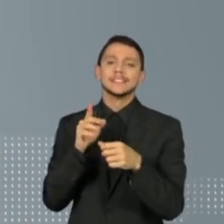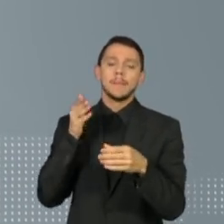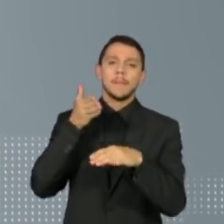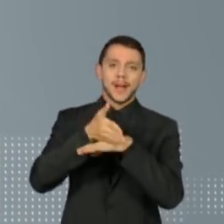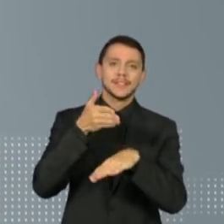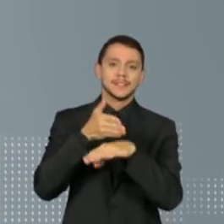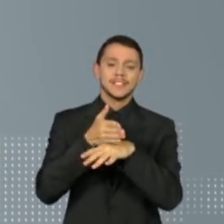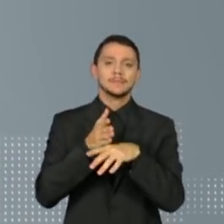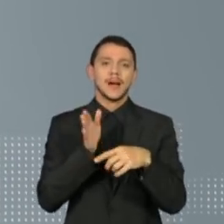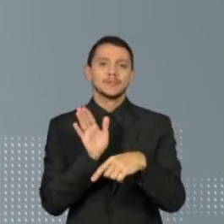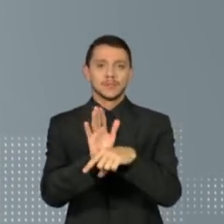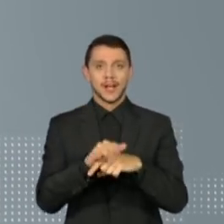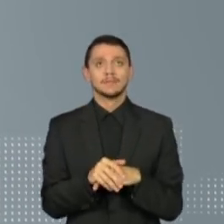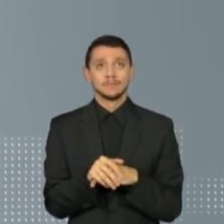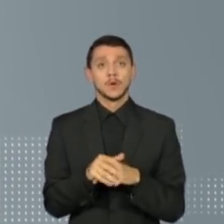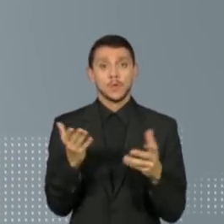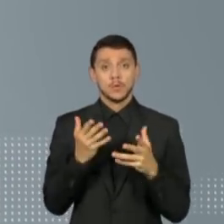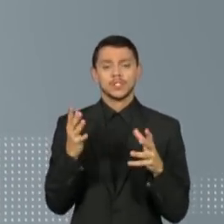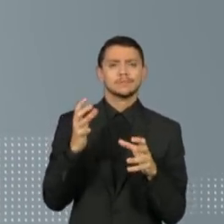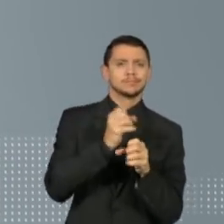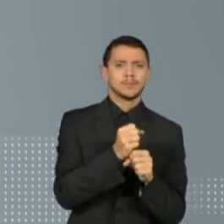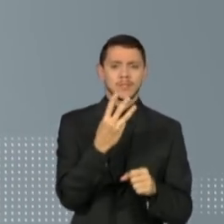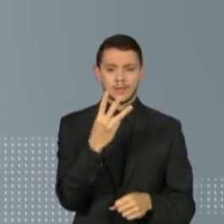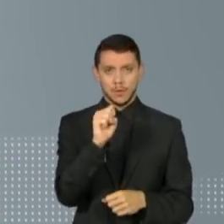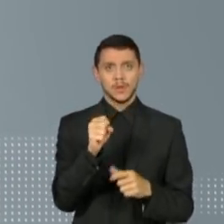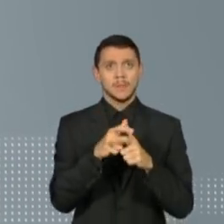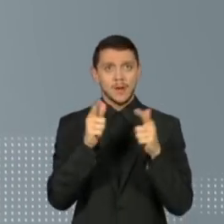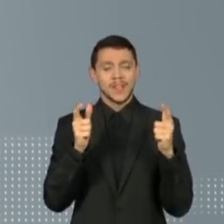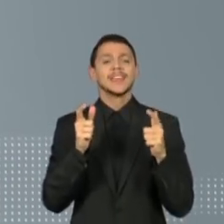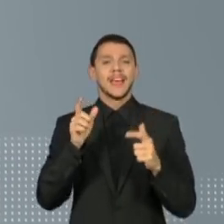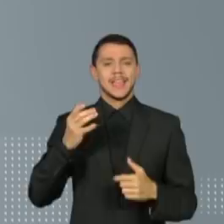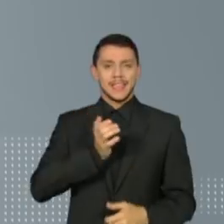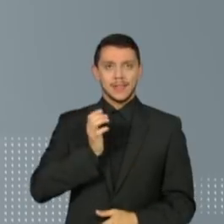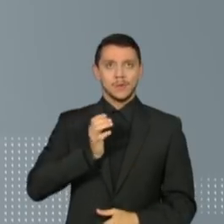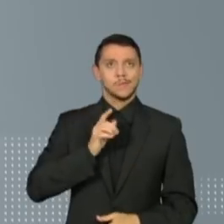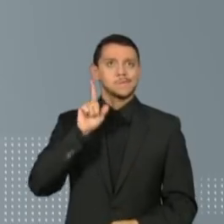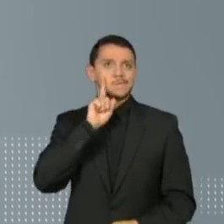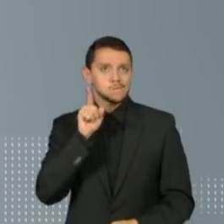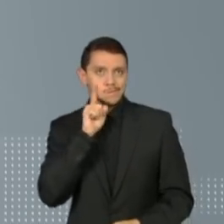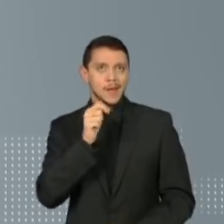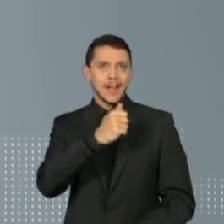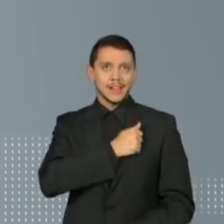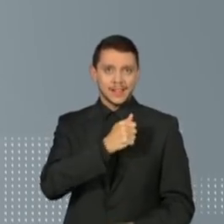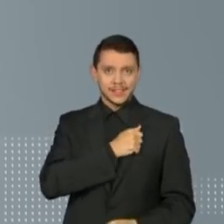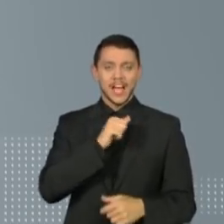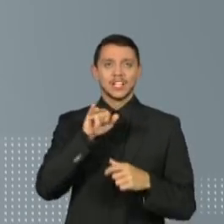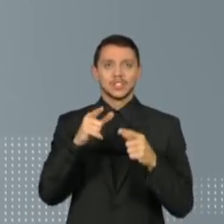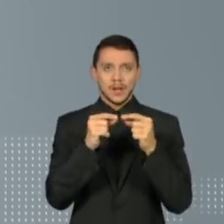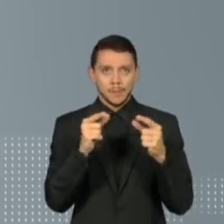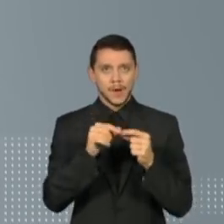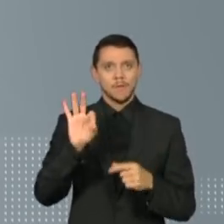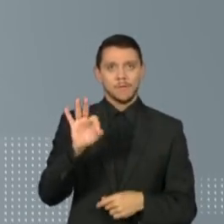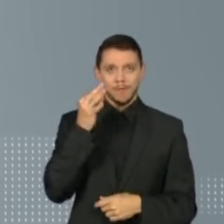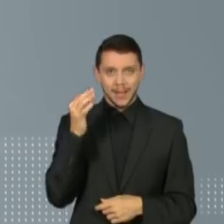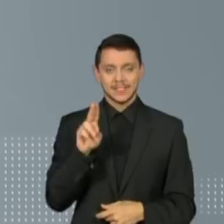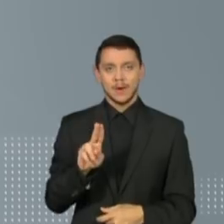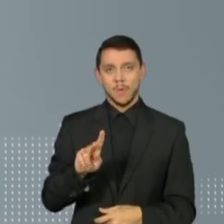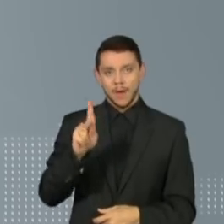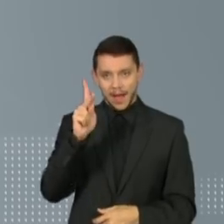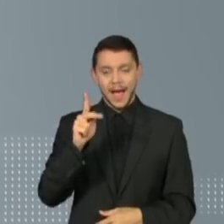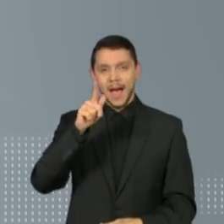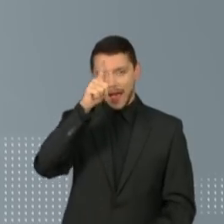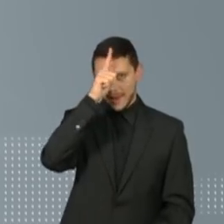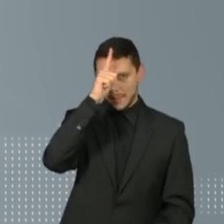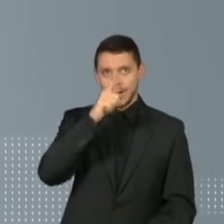maioria ricos, como Estados Unidos, Canadá, Japão, França, Reino Unido e Alemanha. Entre os